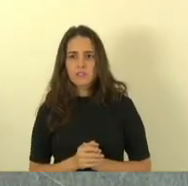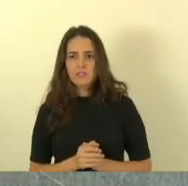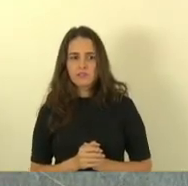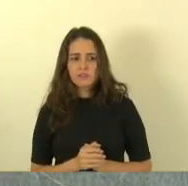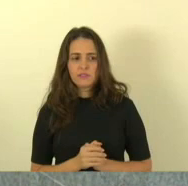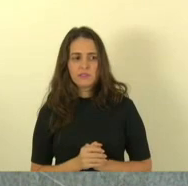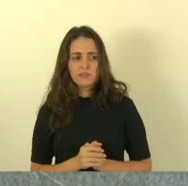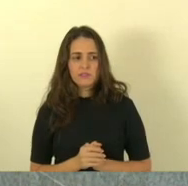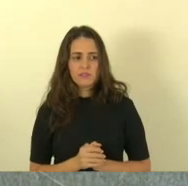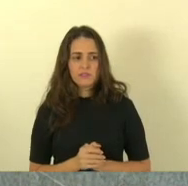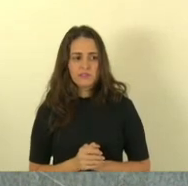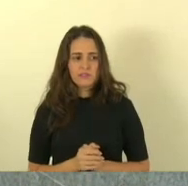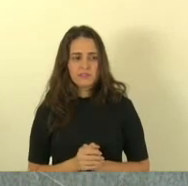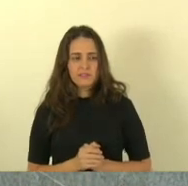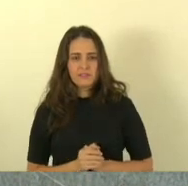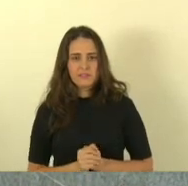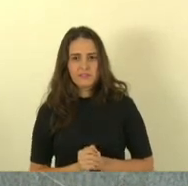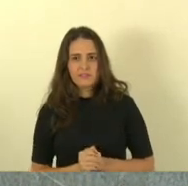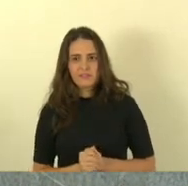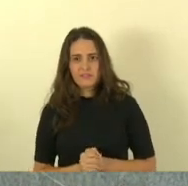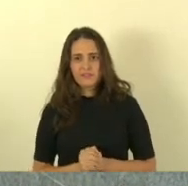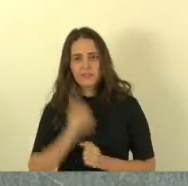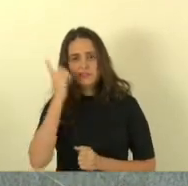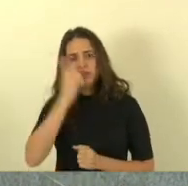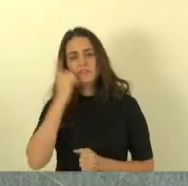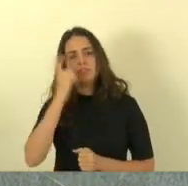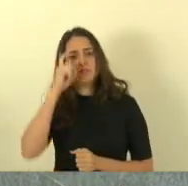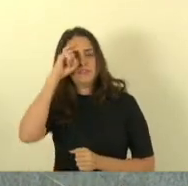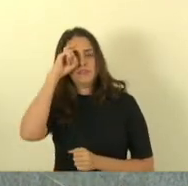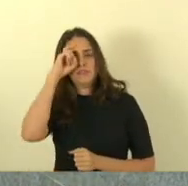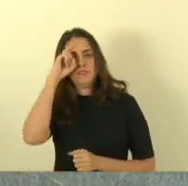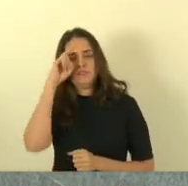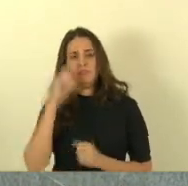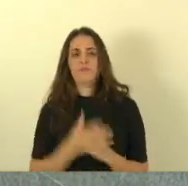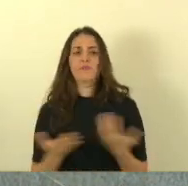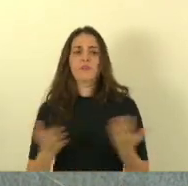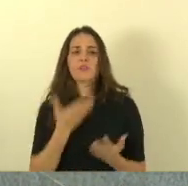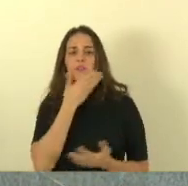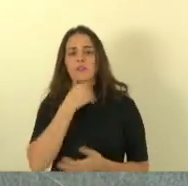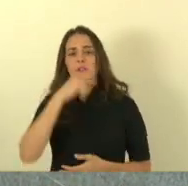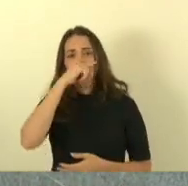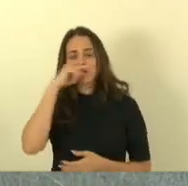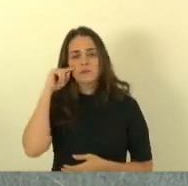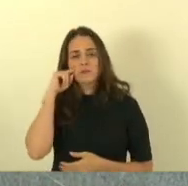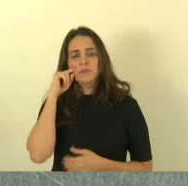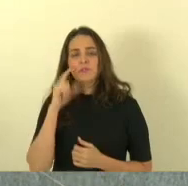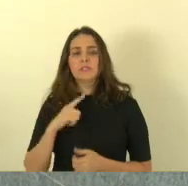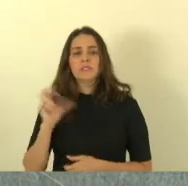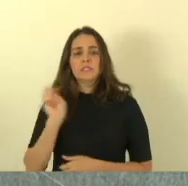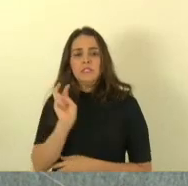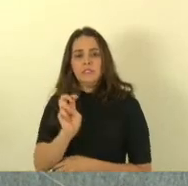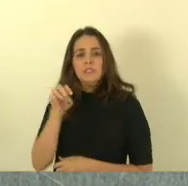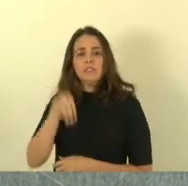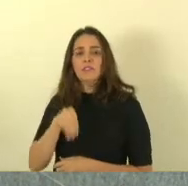Obrigado, deputado Mazinho dos Anjos. Com a palavra o deputado Capitão Assunção. Nossa Senhora tem até cinco minutos.